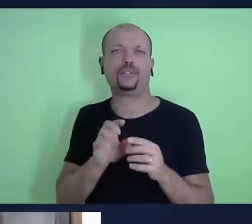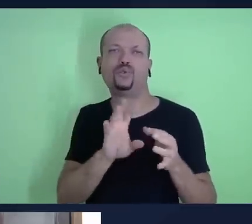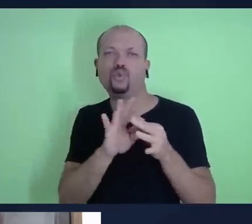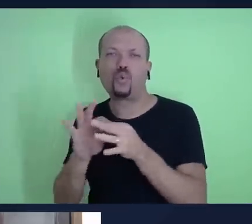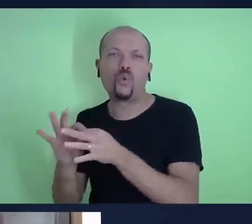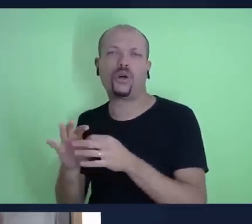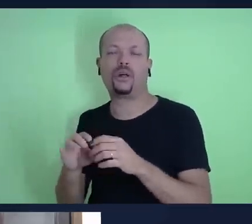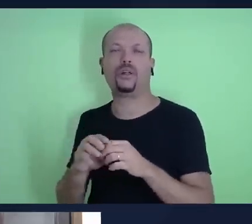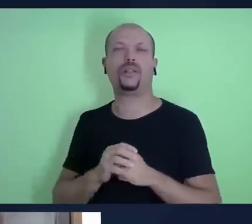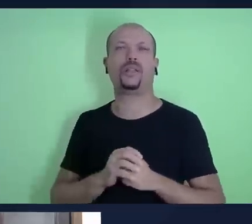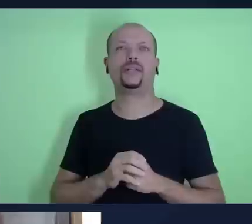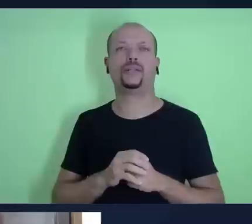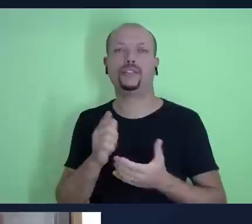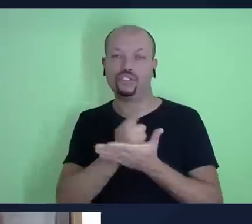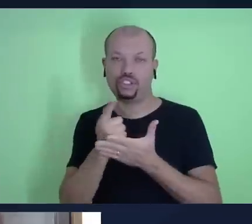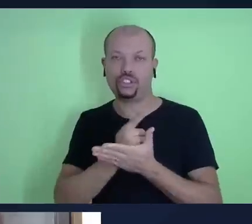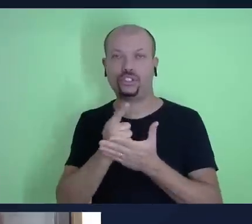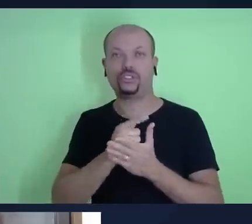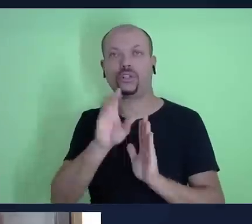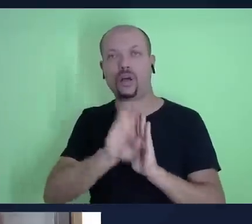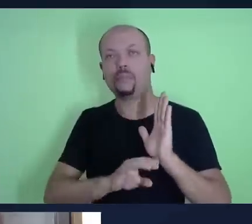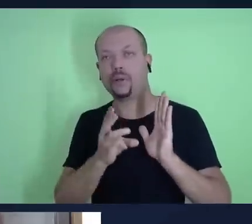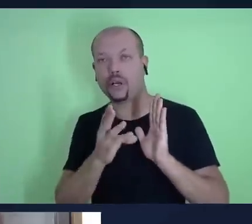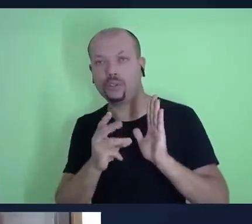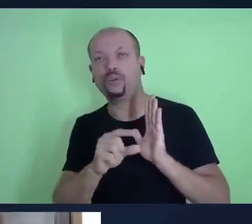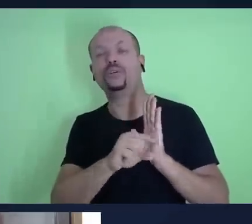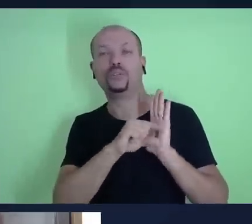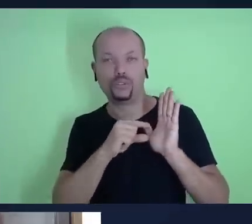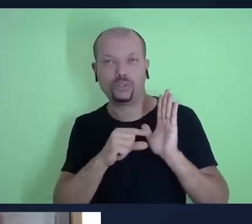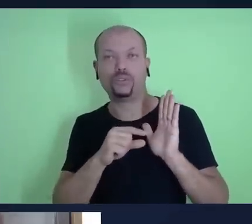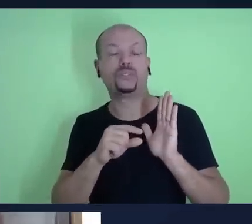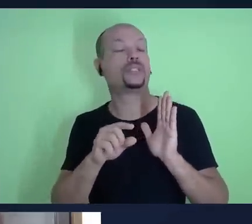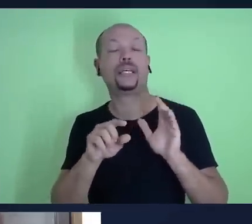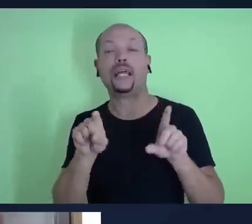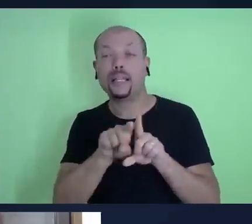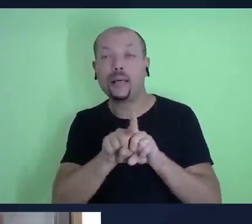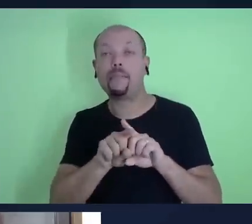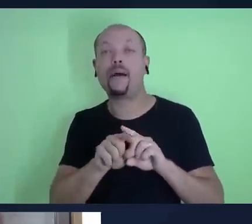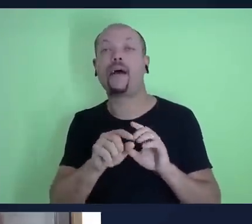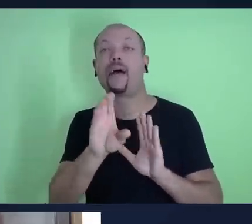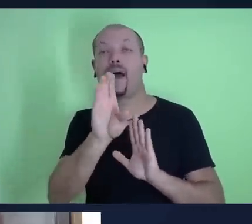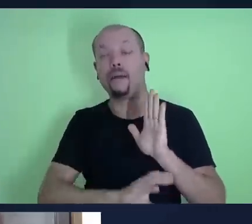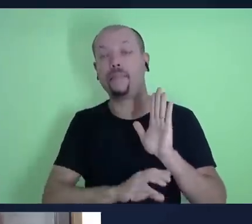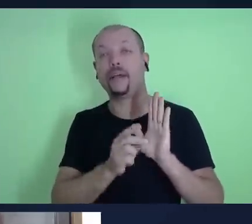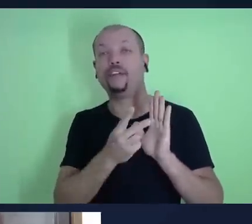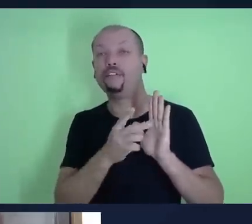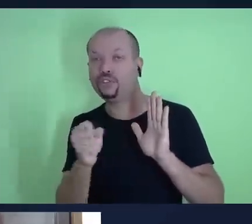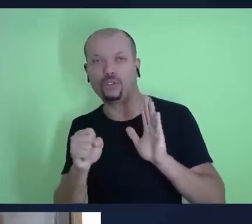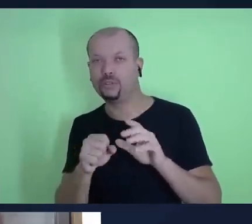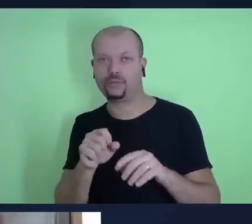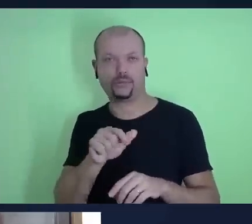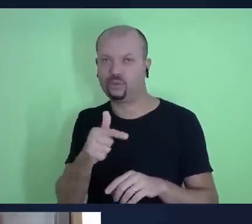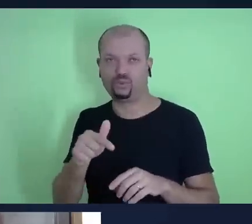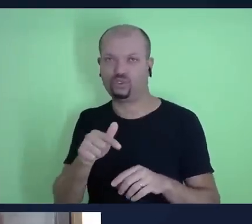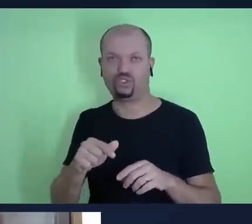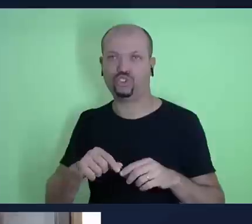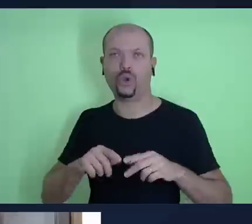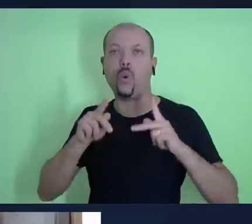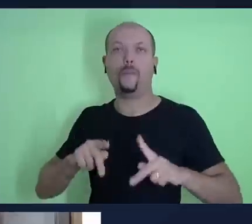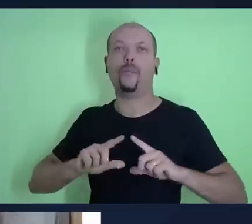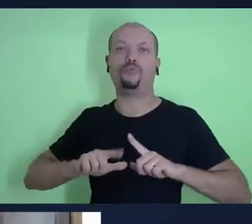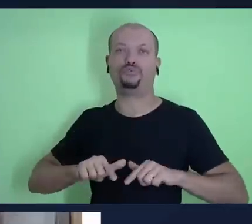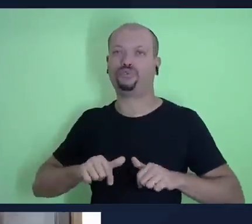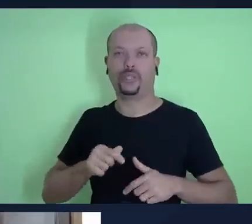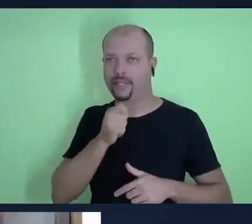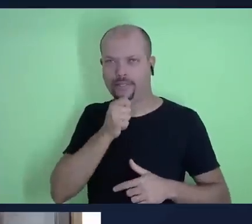de Gênesis 14 quanto Gênesis 28, é que a gente ainda não tinha o povo de Israel constituído, a gente não